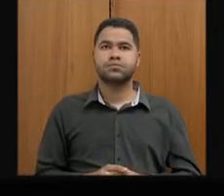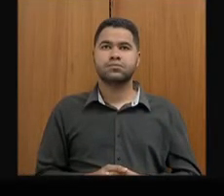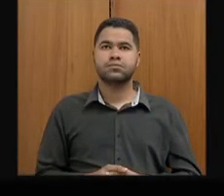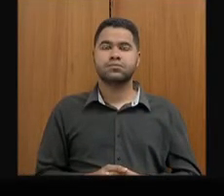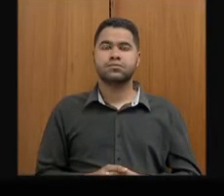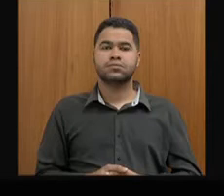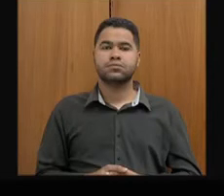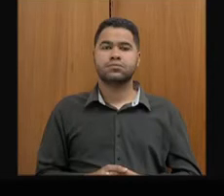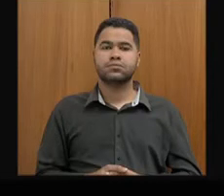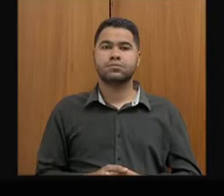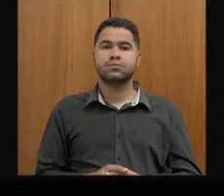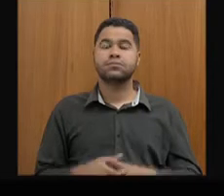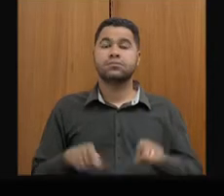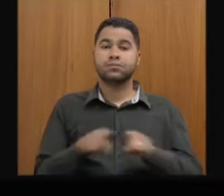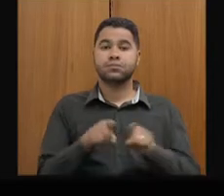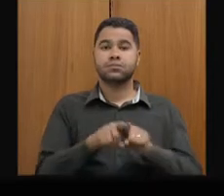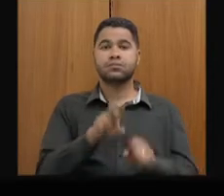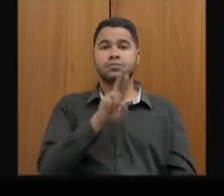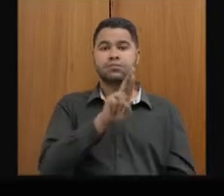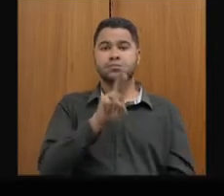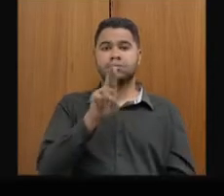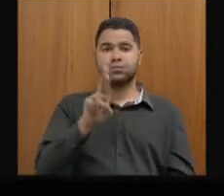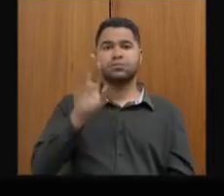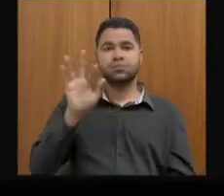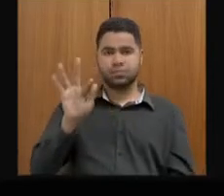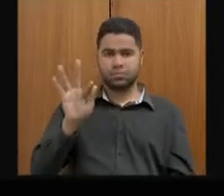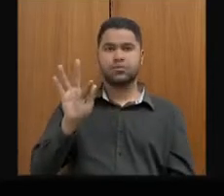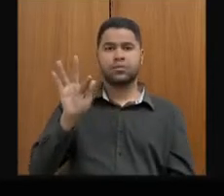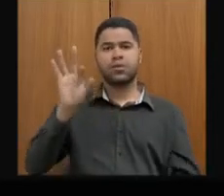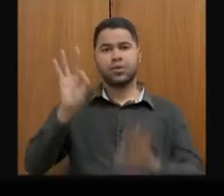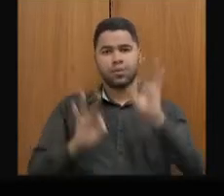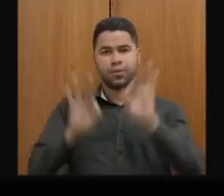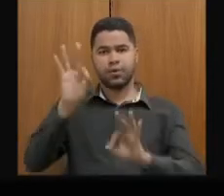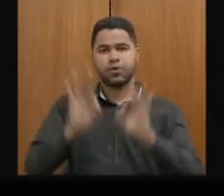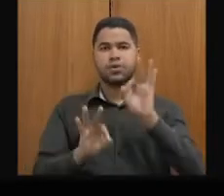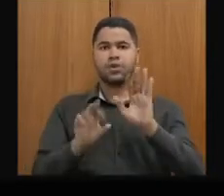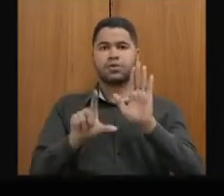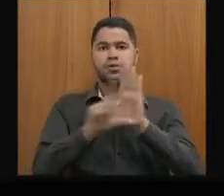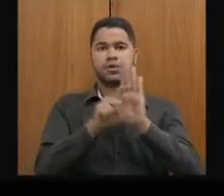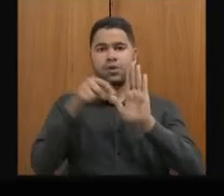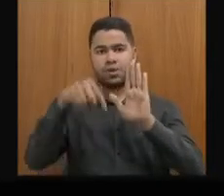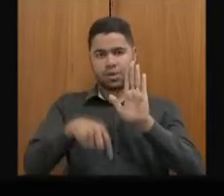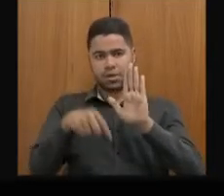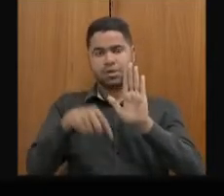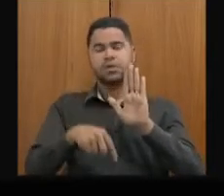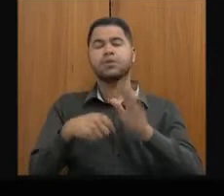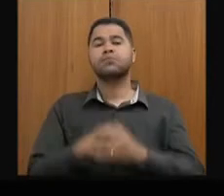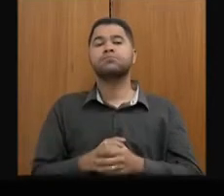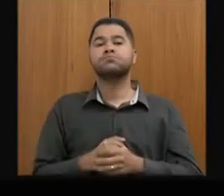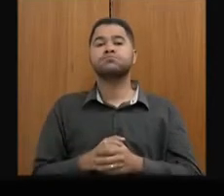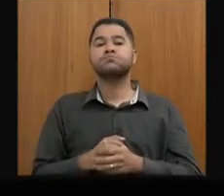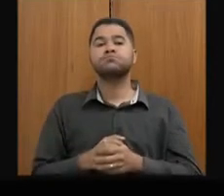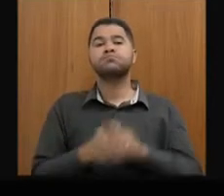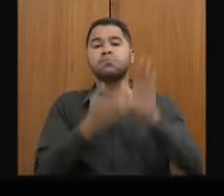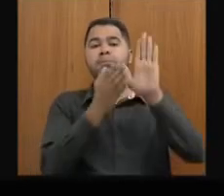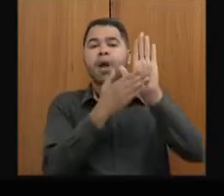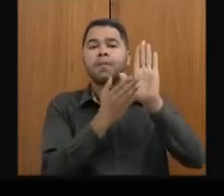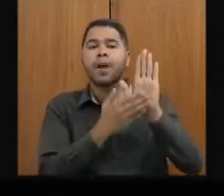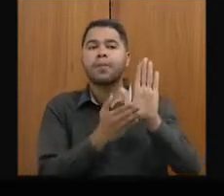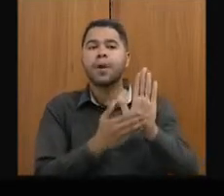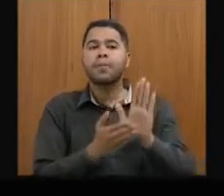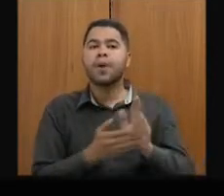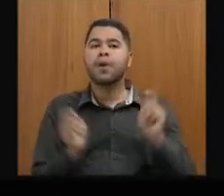Bom, foi aqui o regime de recuperação fiscal, um projeto de lei está aqui na Assembleia, ele trata das condições